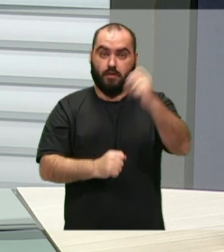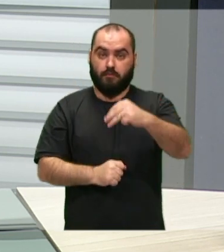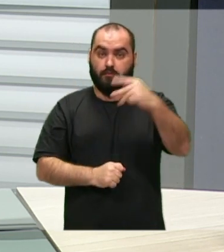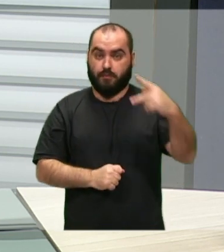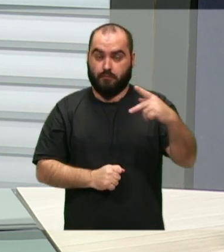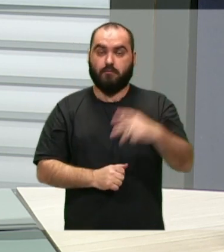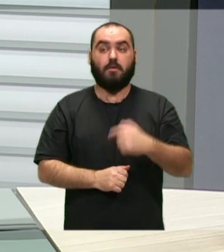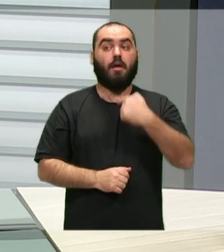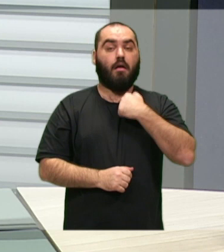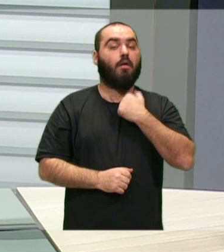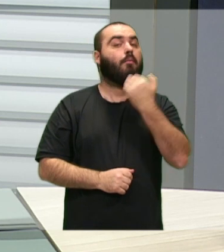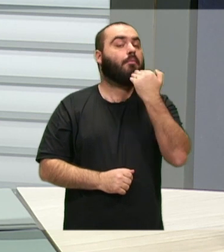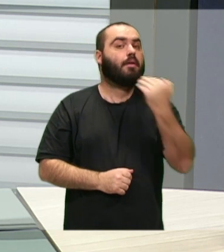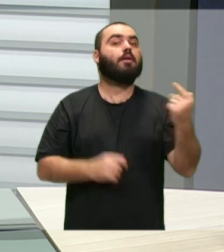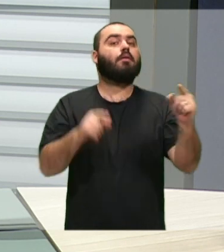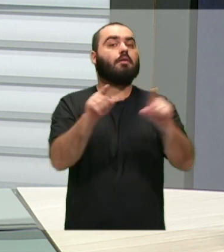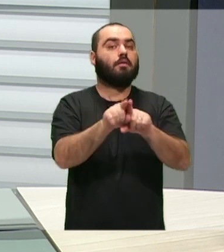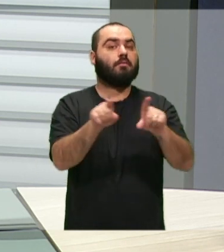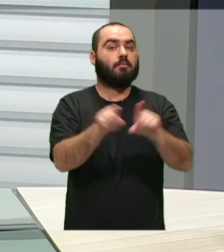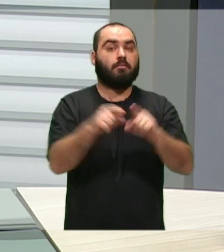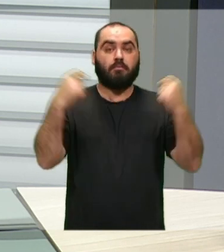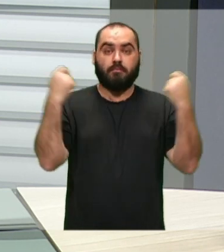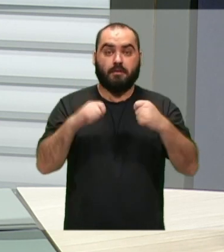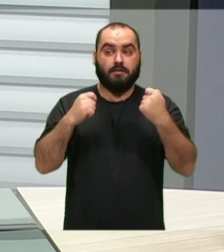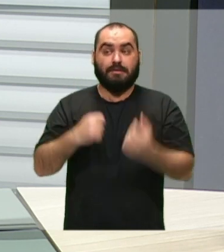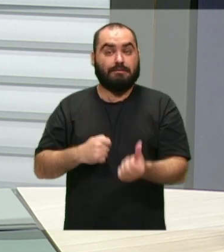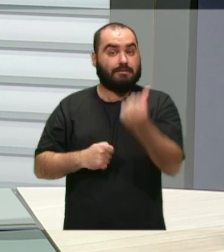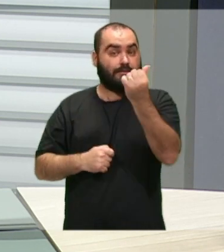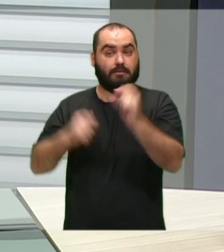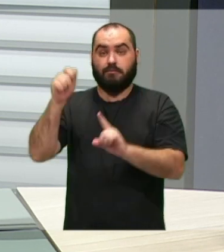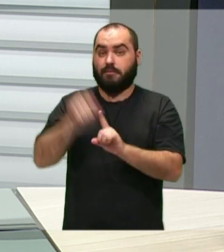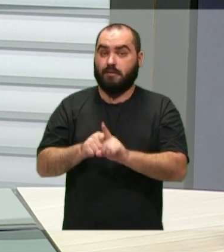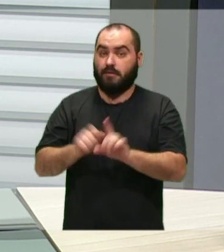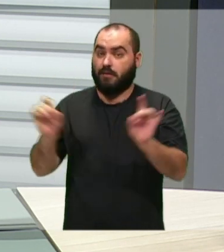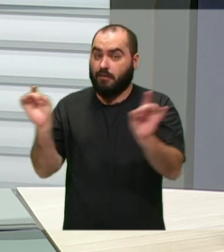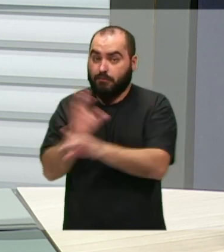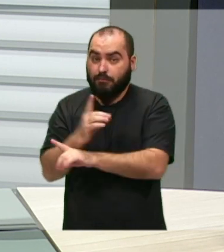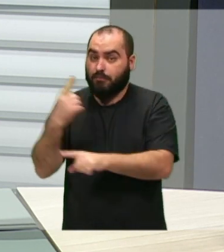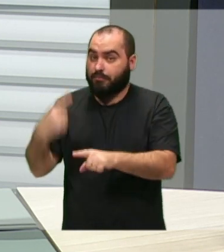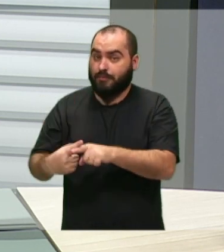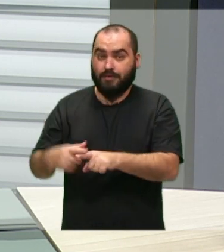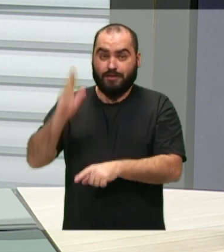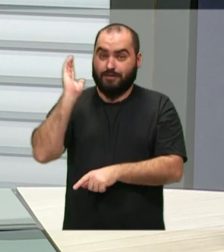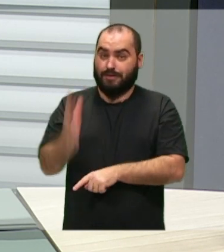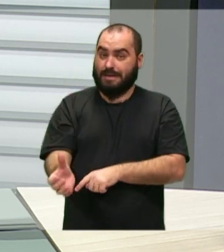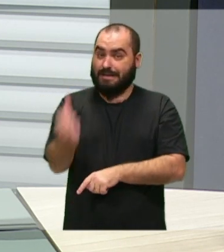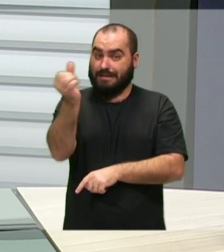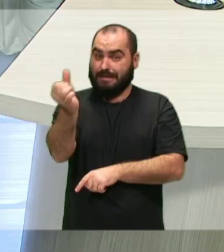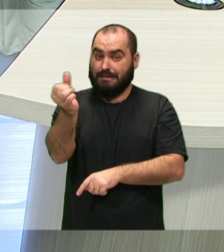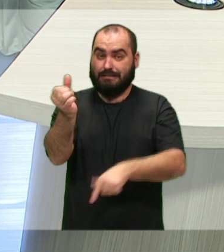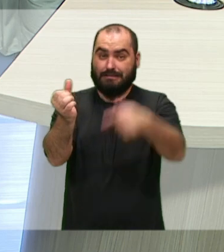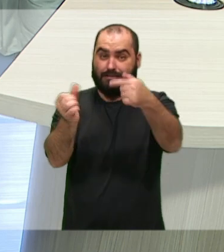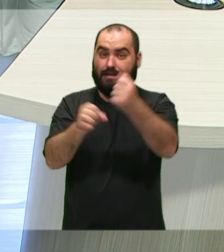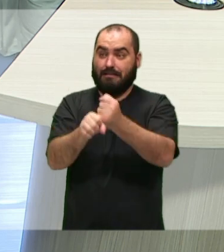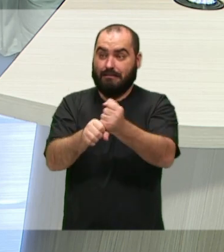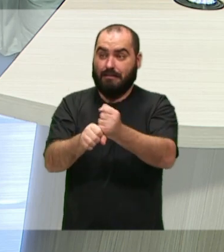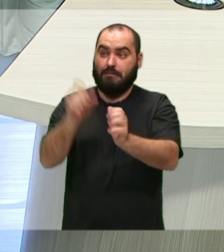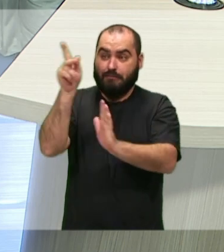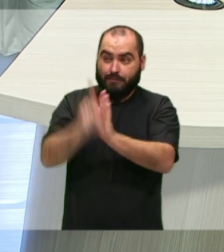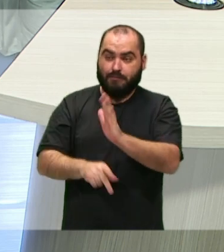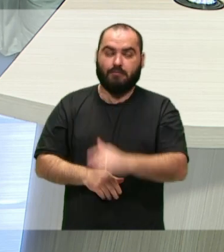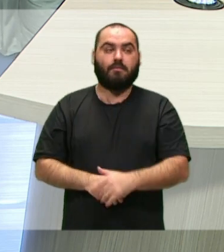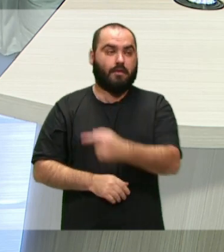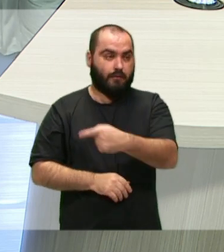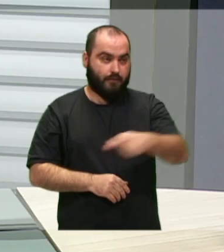das pessoas, solicitei e pedi que eles concluam essa tarefa em seis meses, porque já ficaram com esse projeto embaixo do braço seis a sete anos. Então agora, eles vão realizar